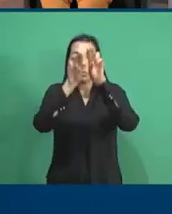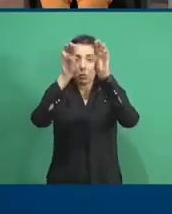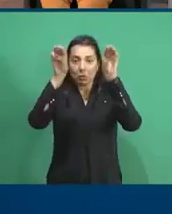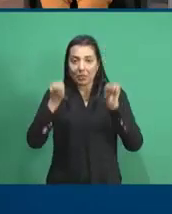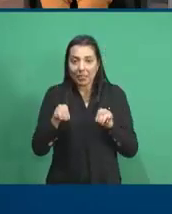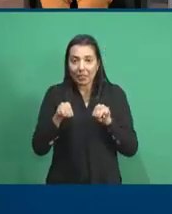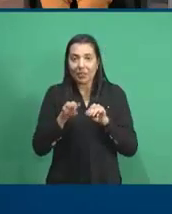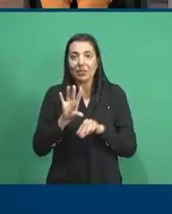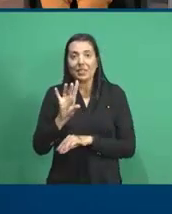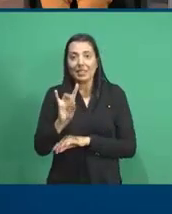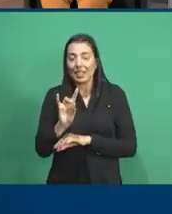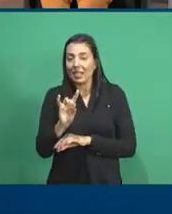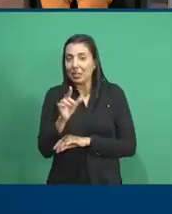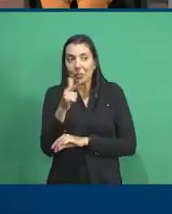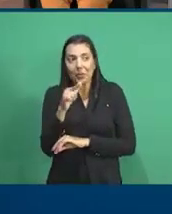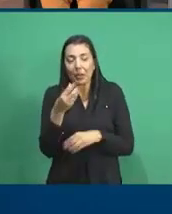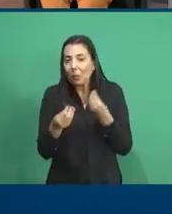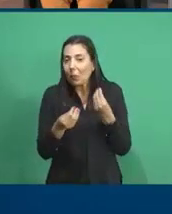tem jeito.